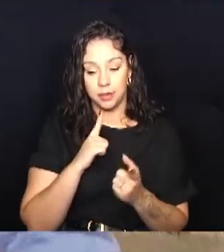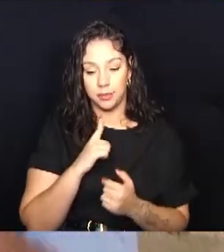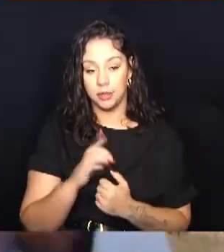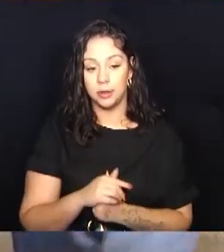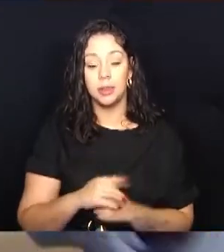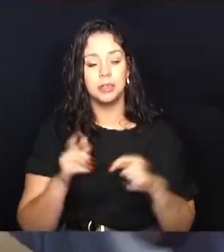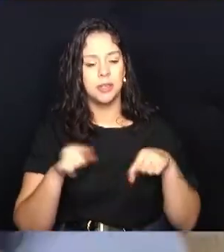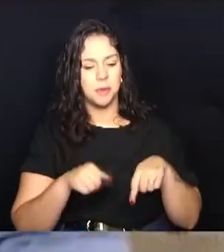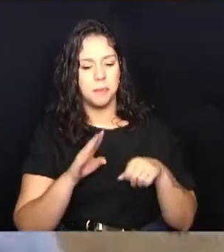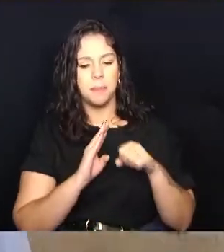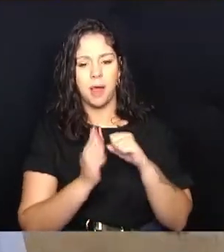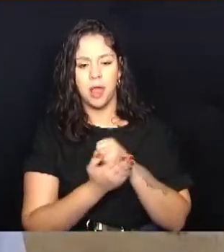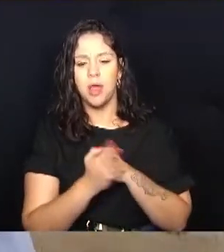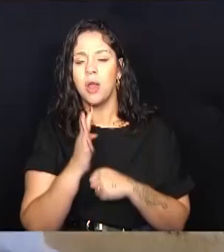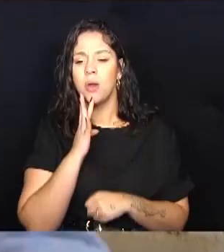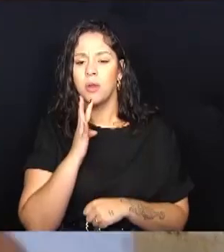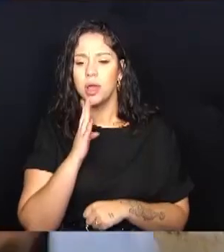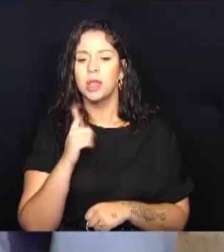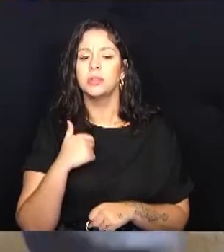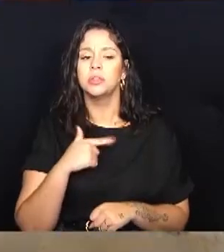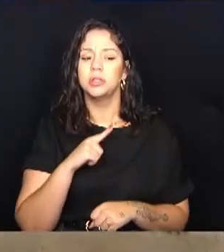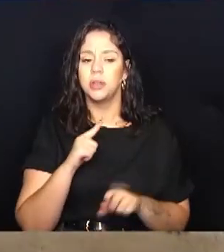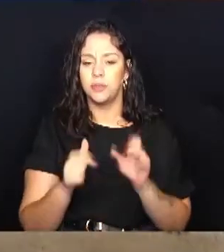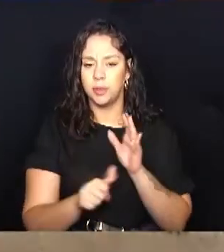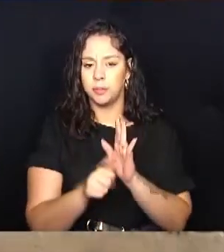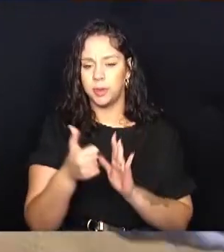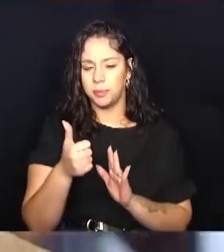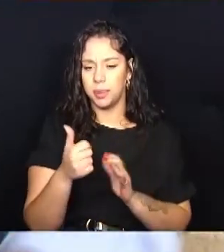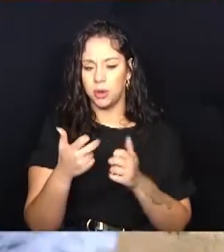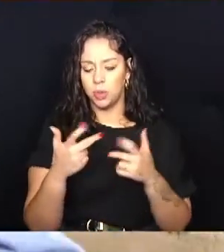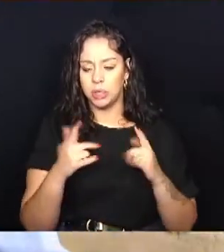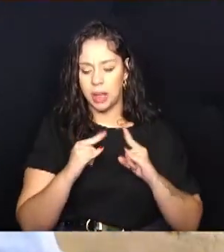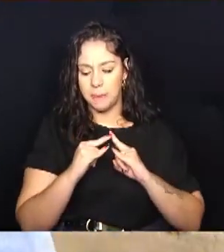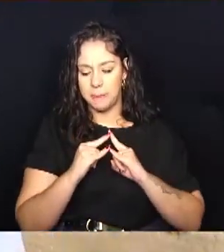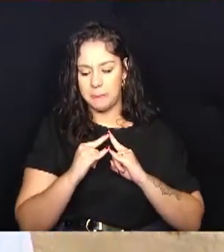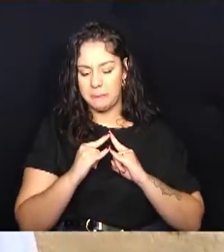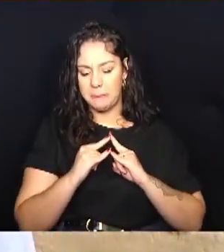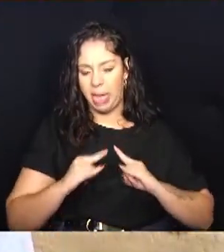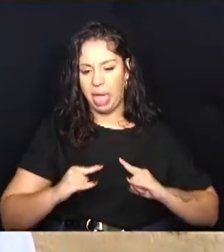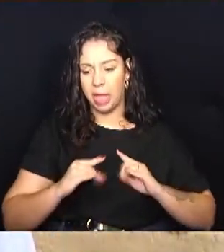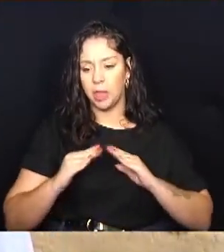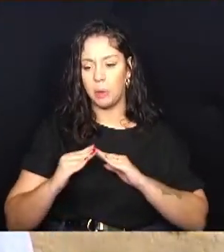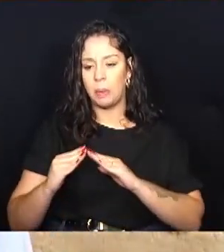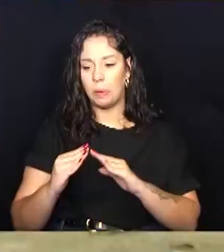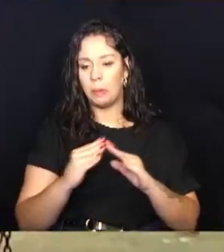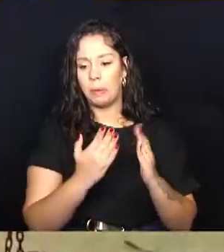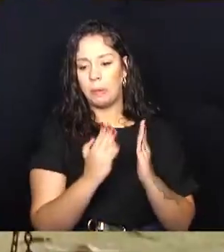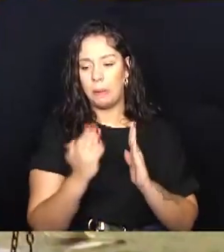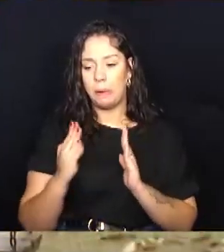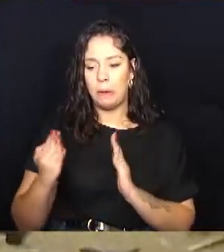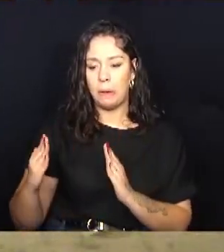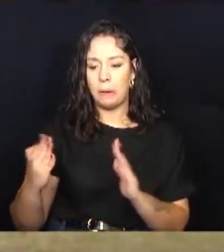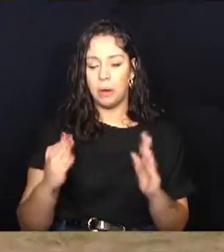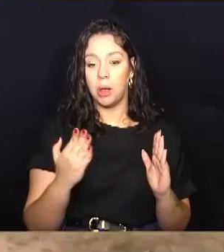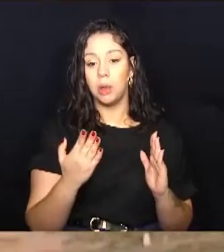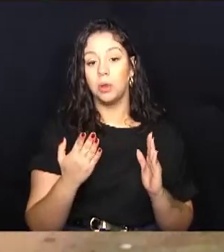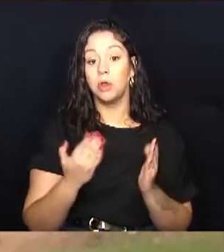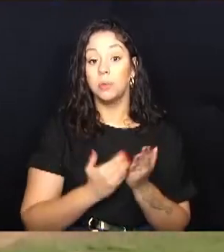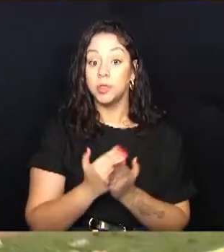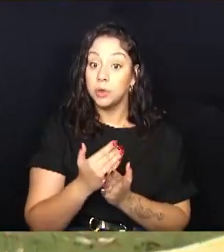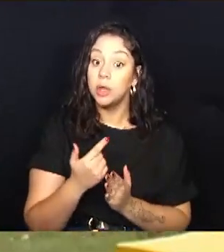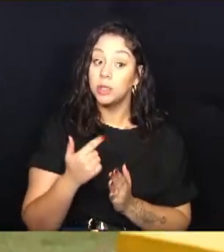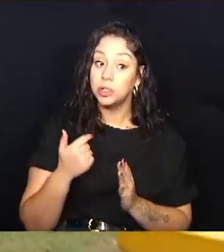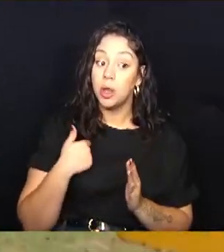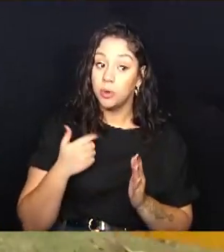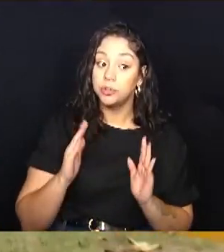conhece, eu conheço desde a primeira barraca que começou aqui há muitos anos atrás, né? A gente conhece quase que todo mundo aqui e é uma